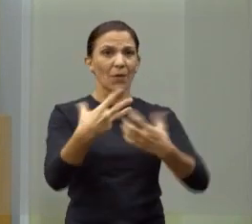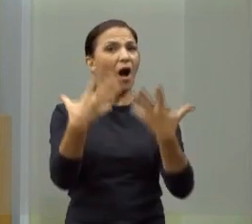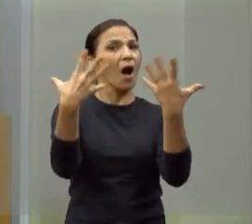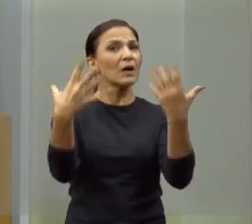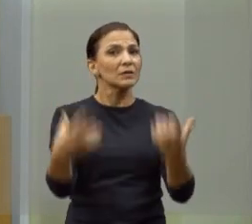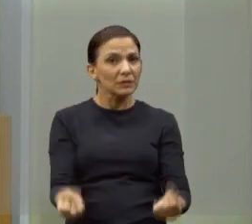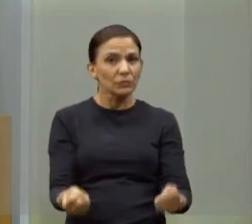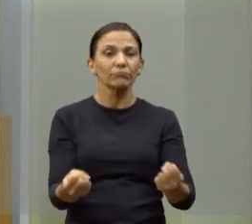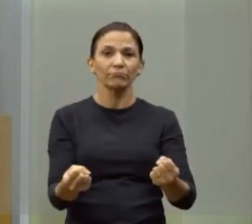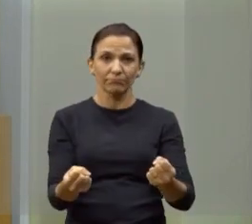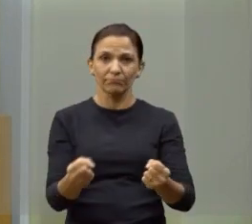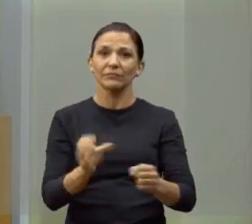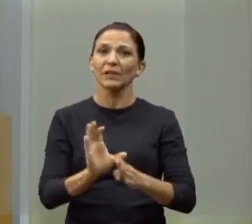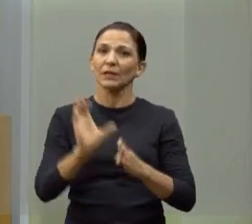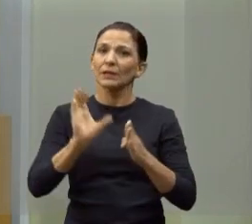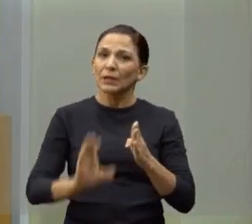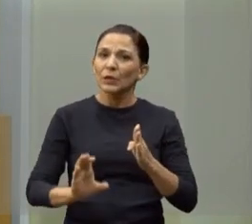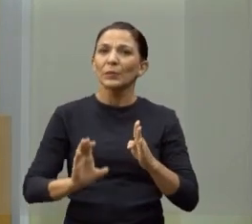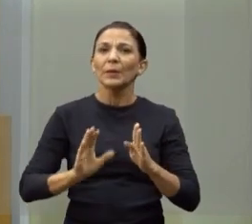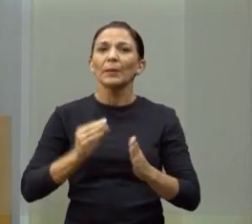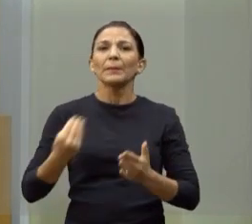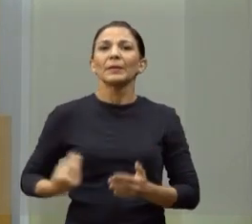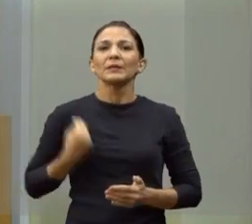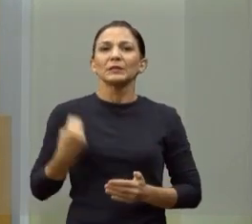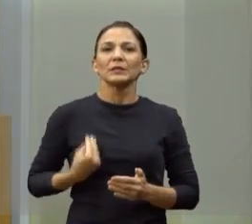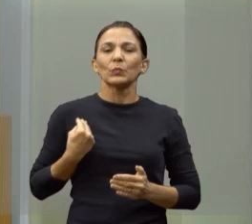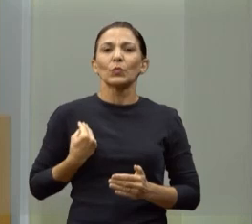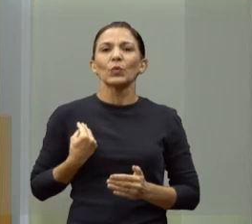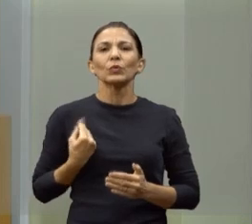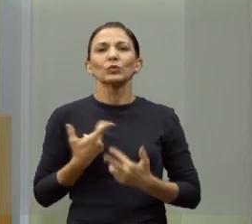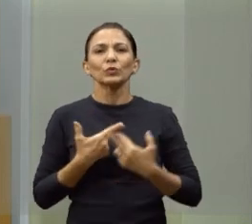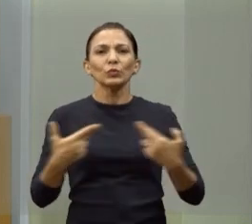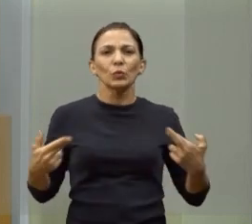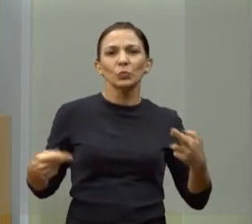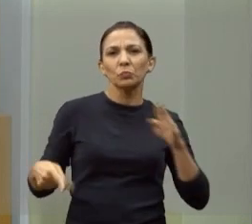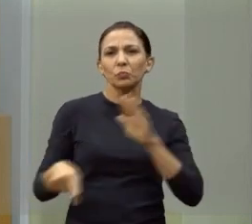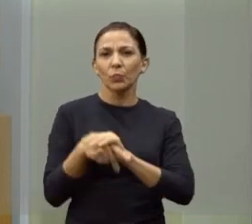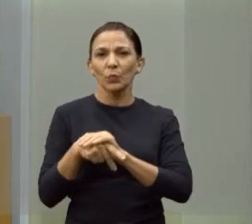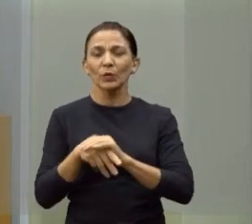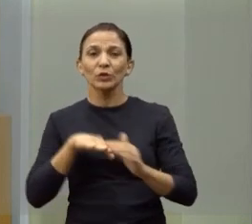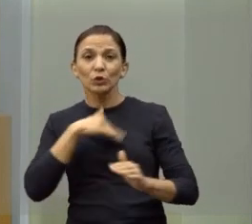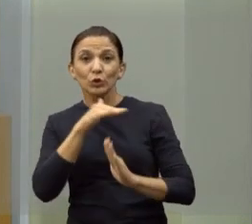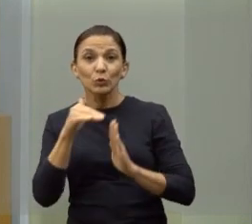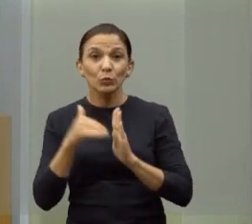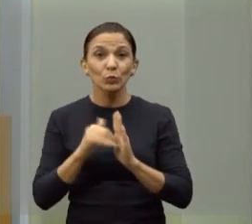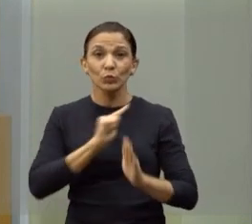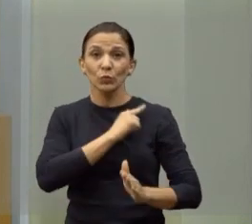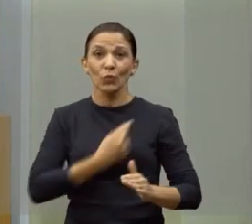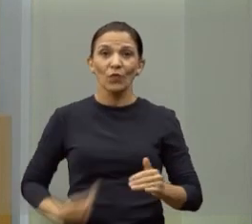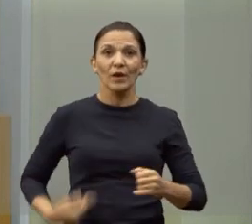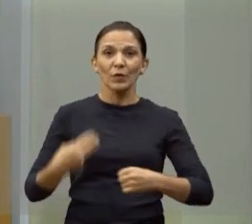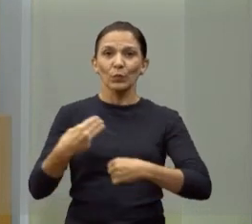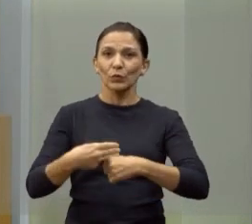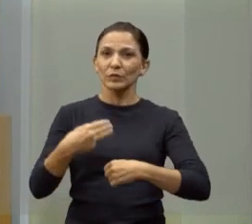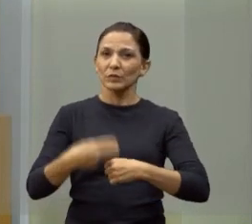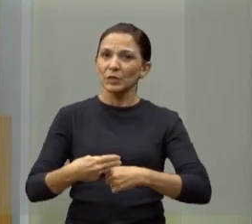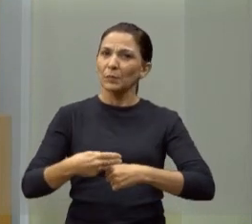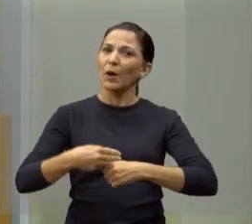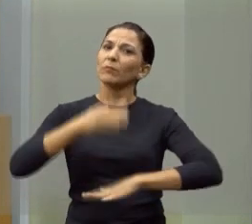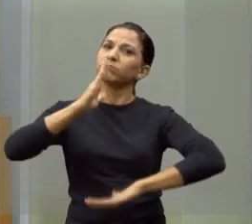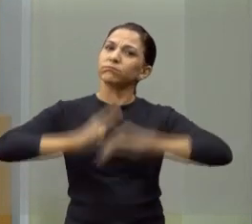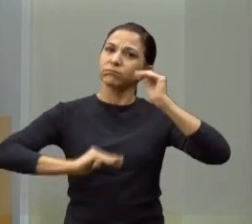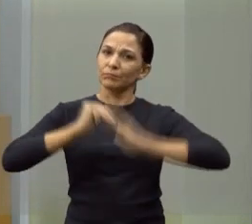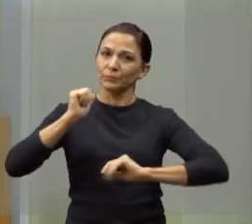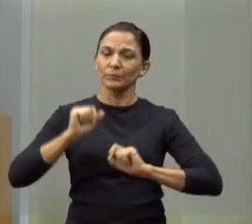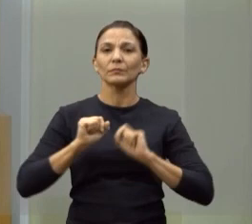Esta Câmara participou de todos os monitoramentos e de tudo que o governo municipal fez. Ou, melhor